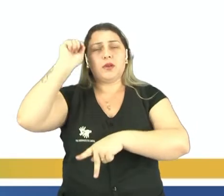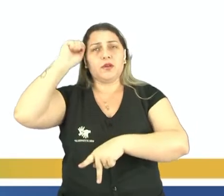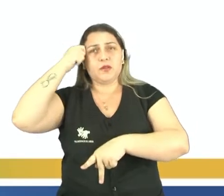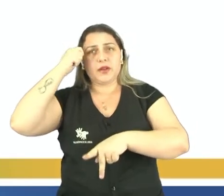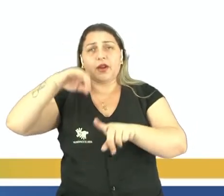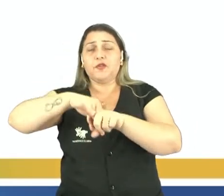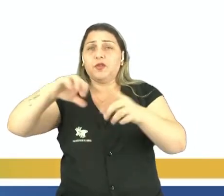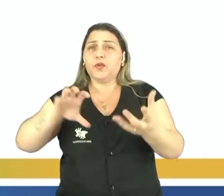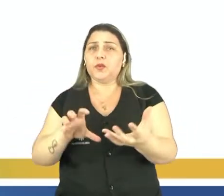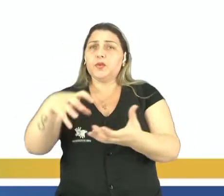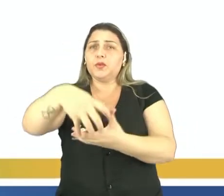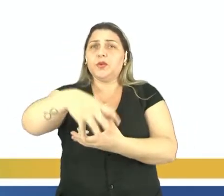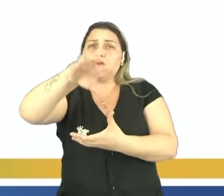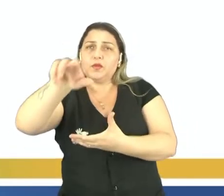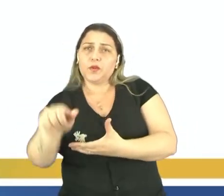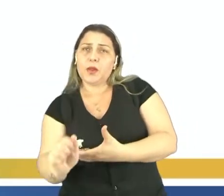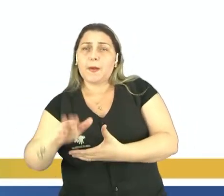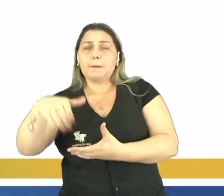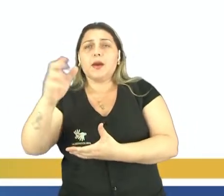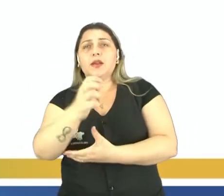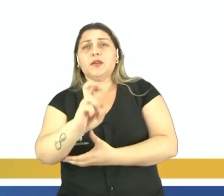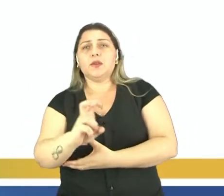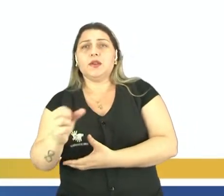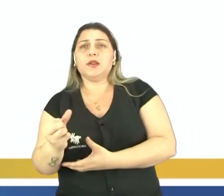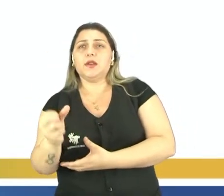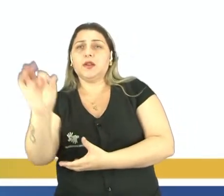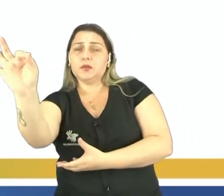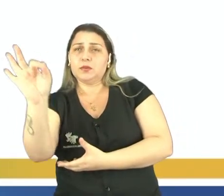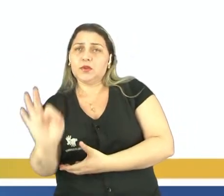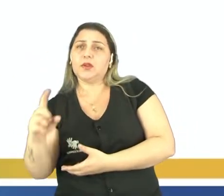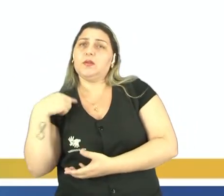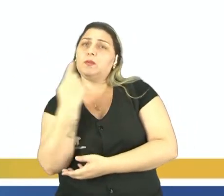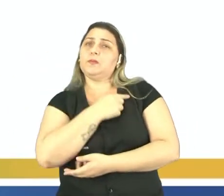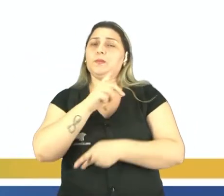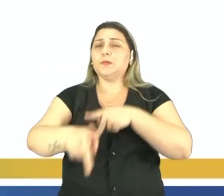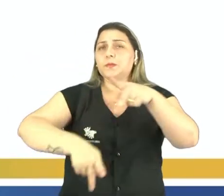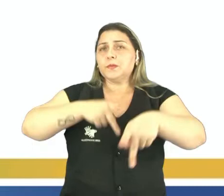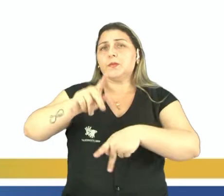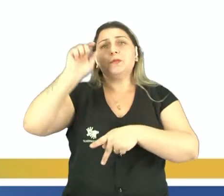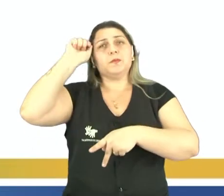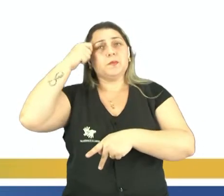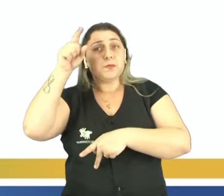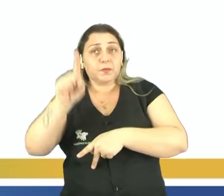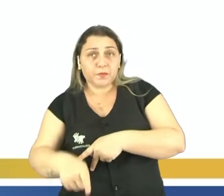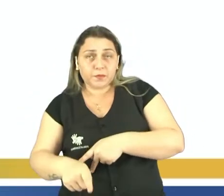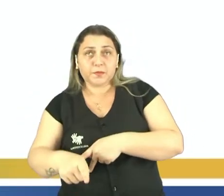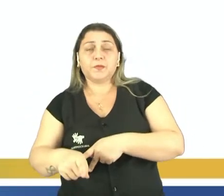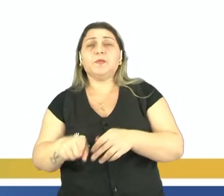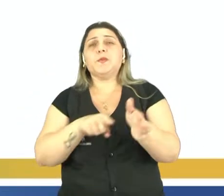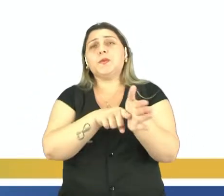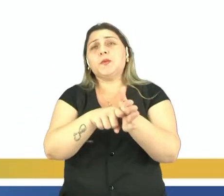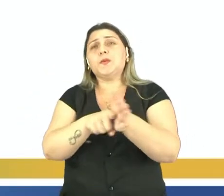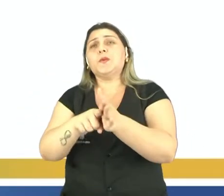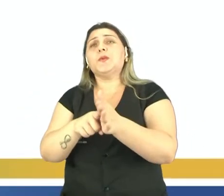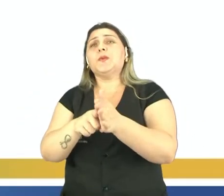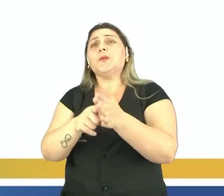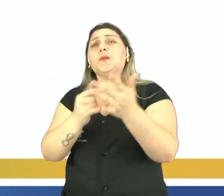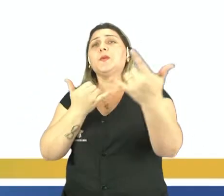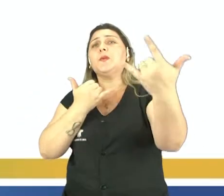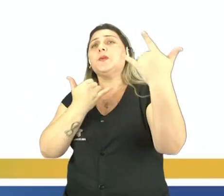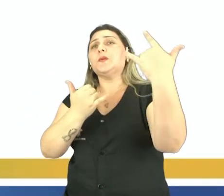fora do continente africano. Mais de 56% da nossa população é negra, de acordo com os dados do IBGE.